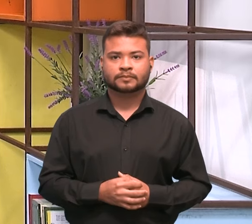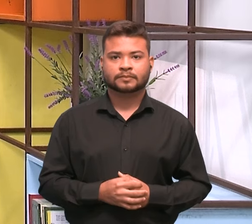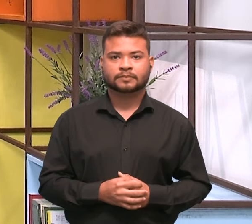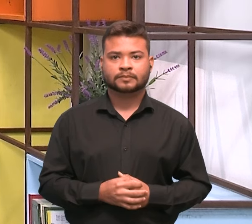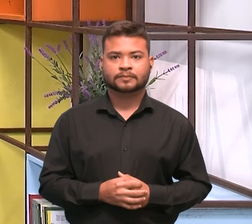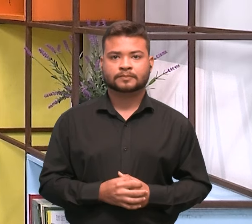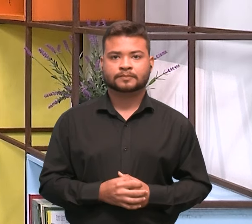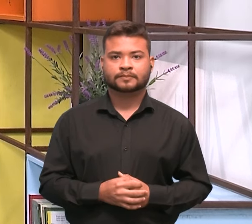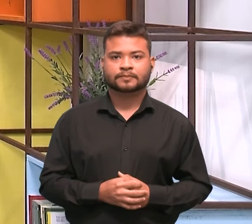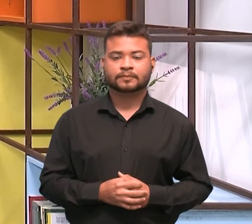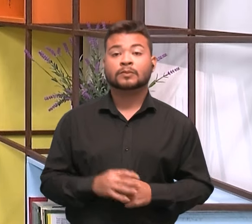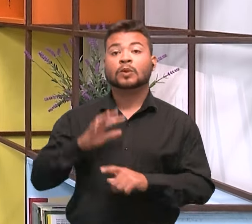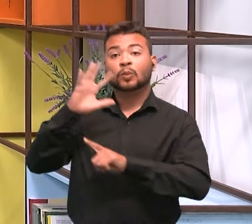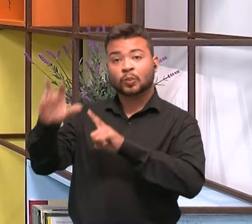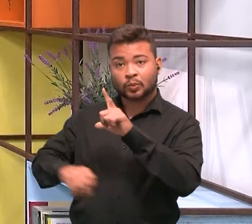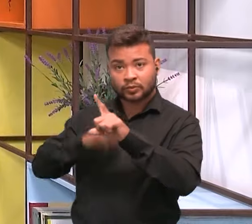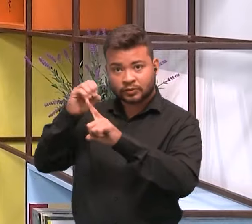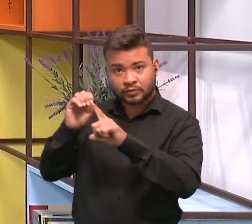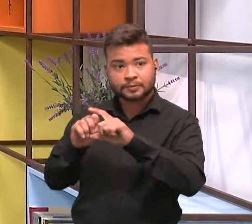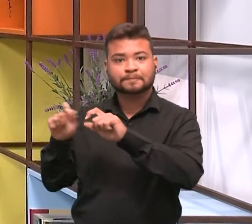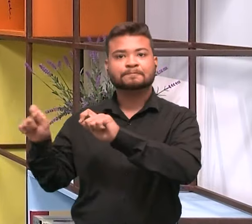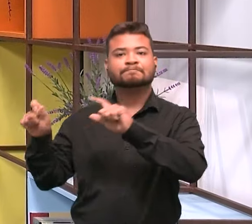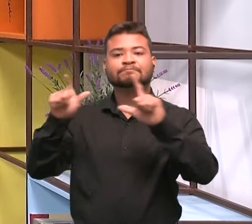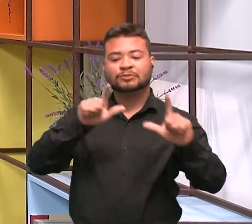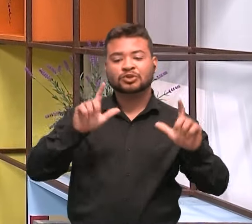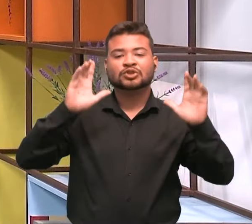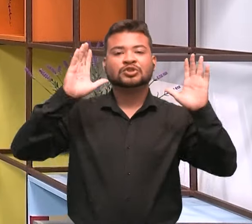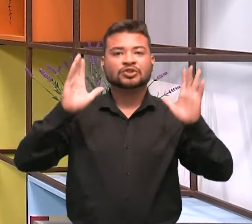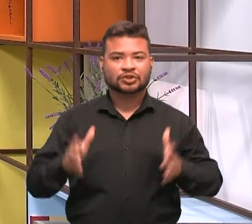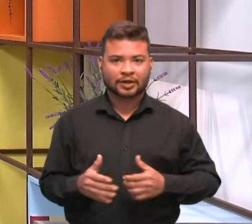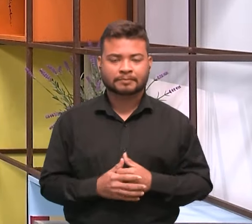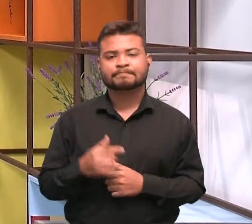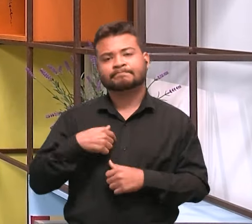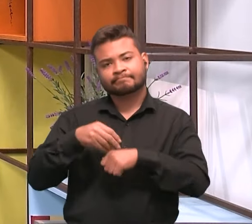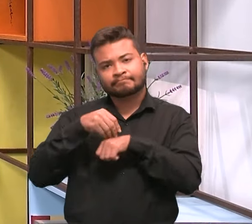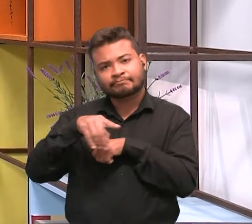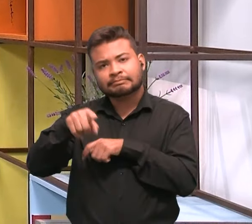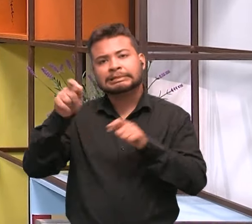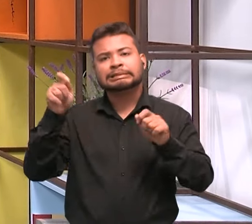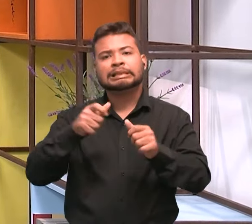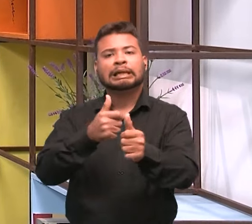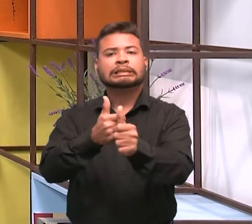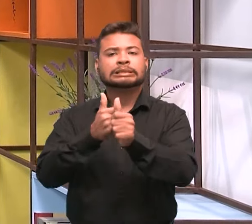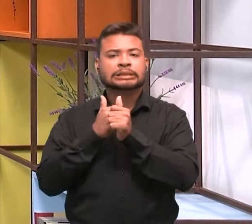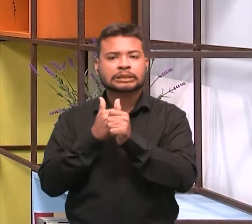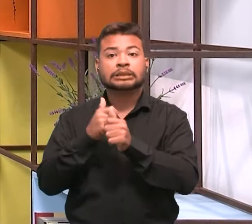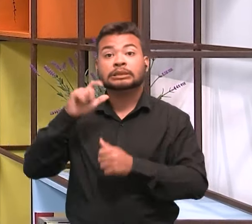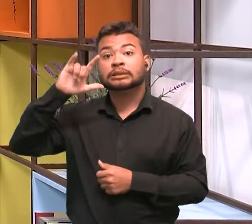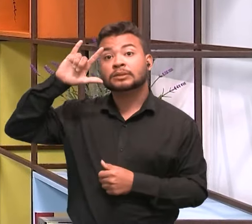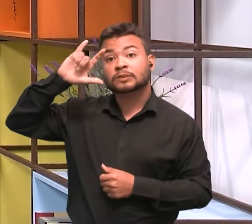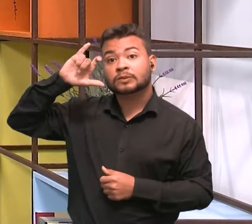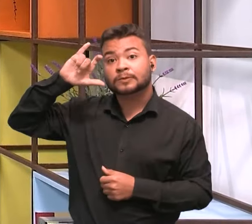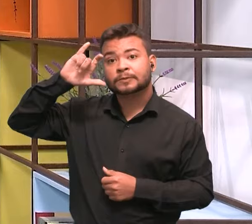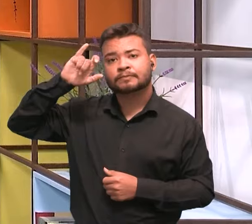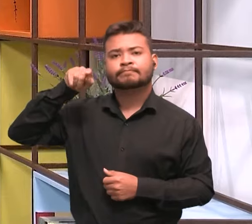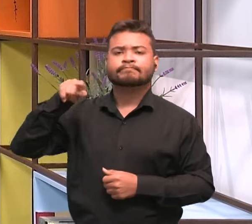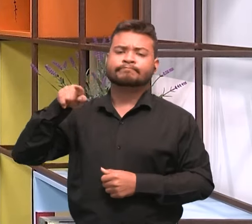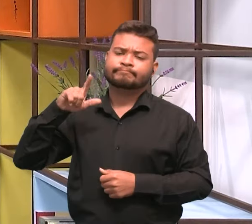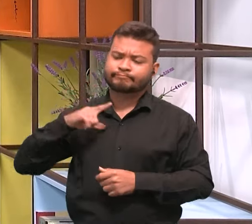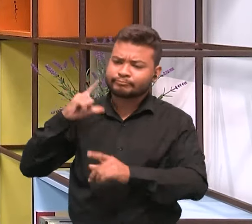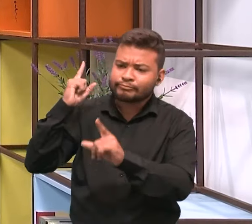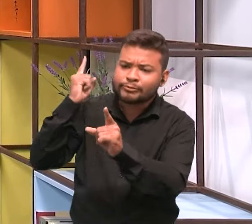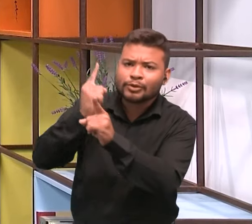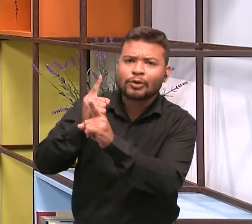Muito bem, já estamos de volta com o Mundo UFG, e agora eu quero lembrar vocês de seguir a gente por meio do nosso Instagram. Por lá vocês podem